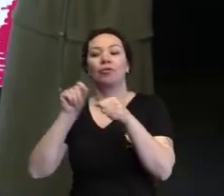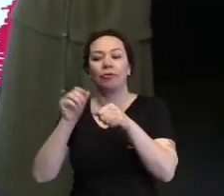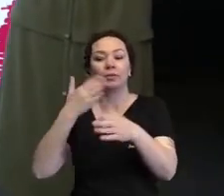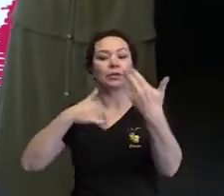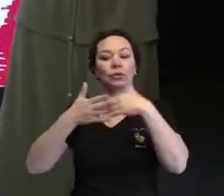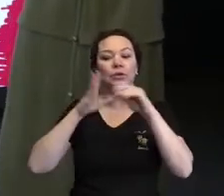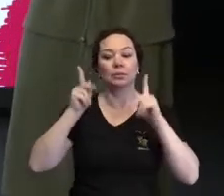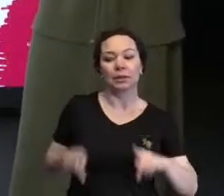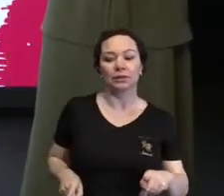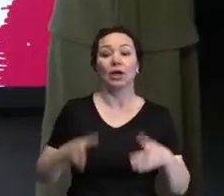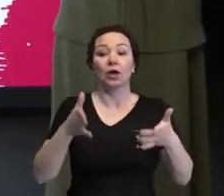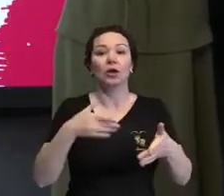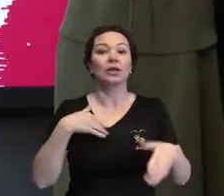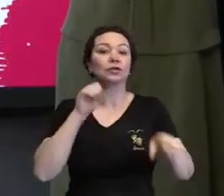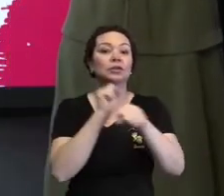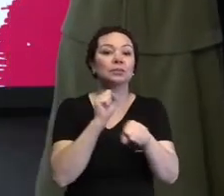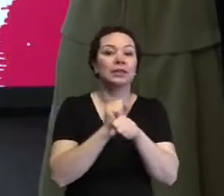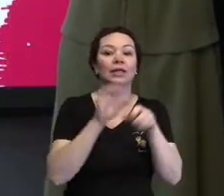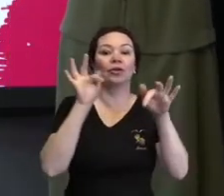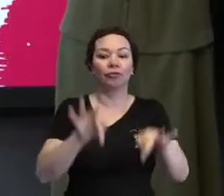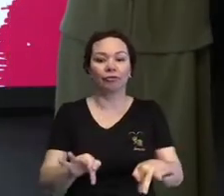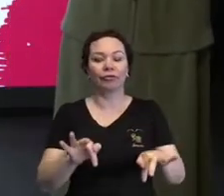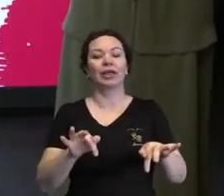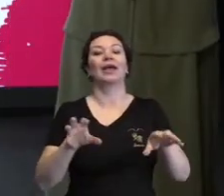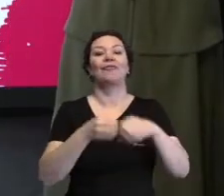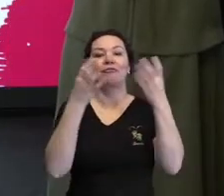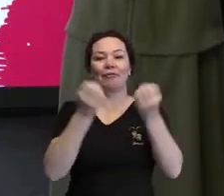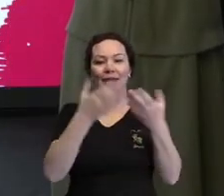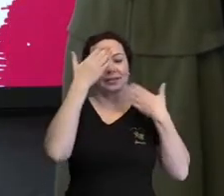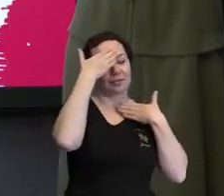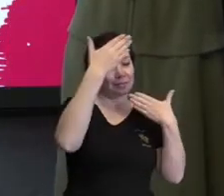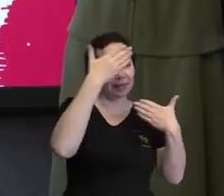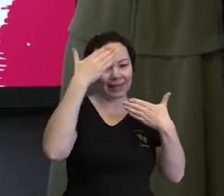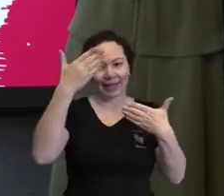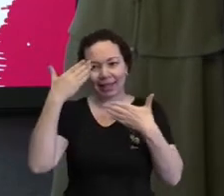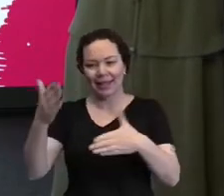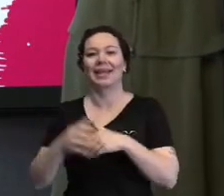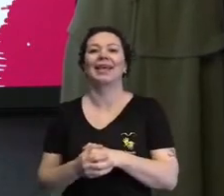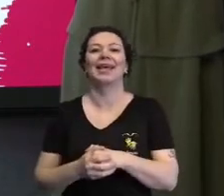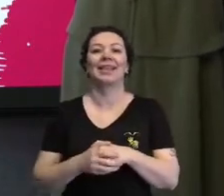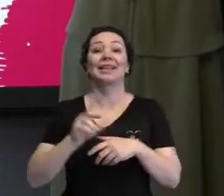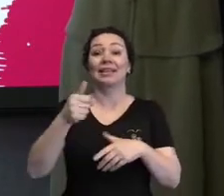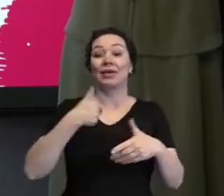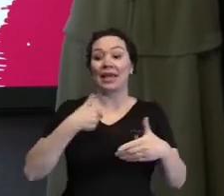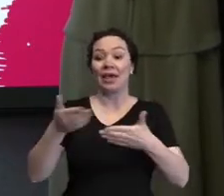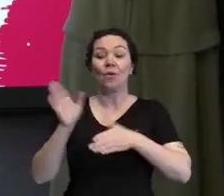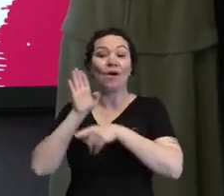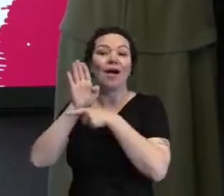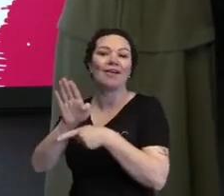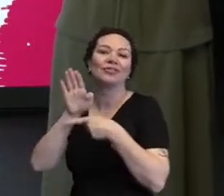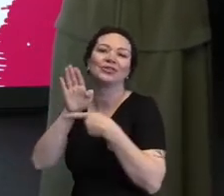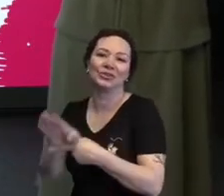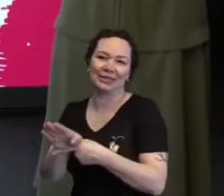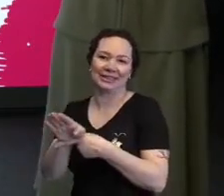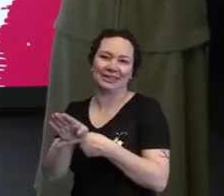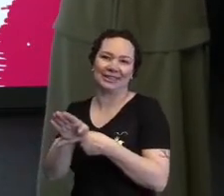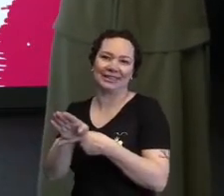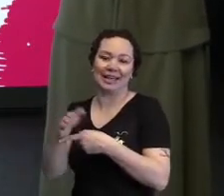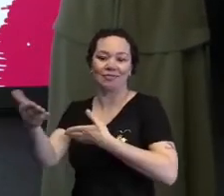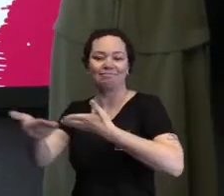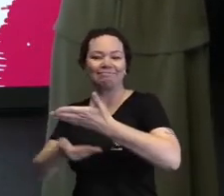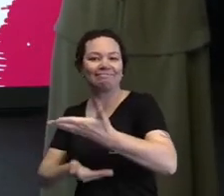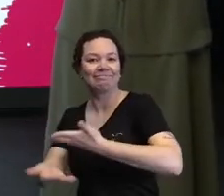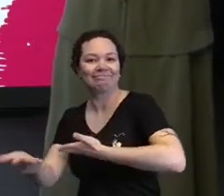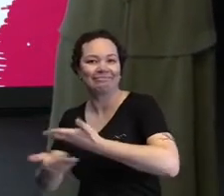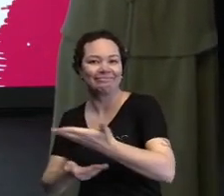mundo. Ó, pessoal, está te esperando. Acabou a festa. Obrigada, agradece. Então, é mediar com propósito e que faça